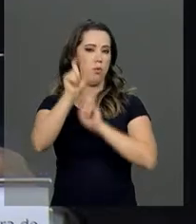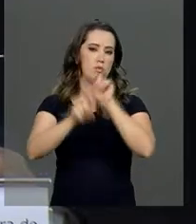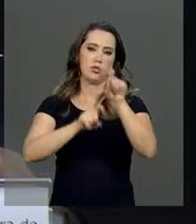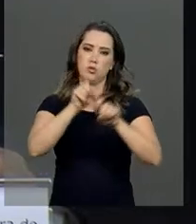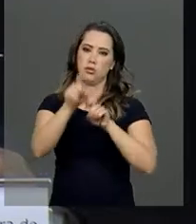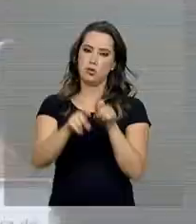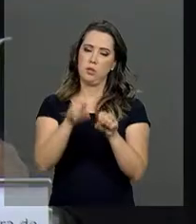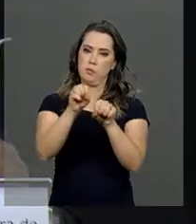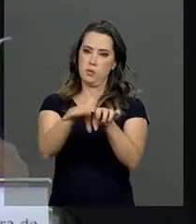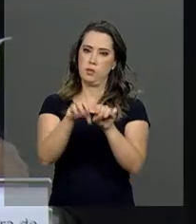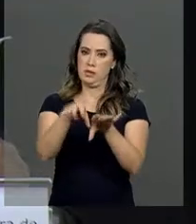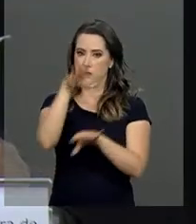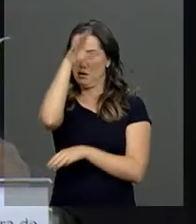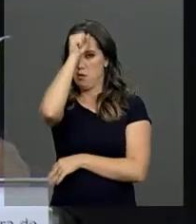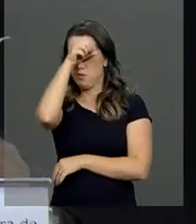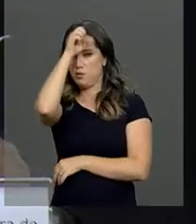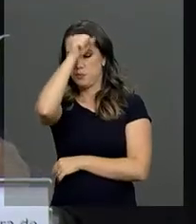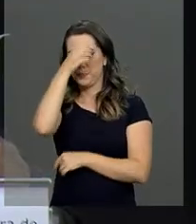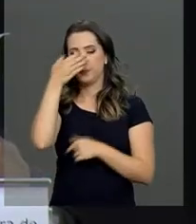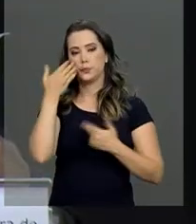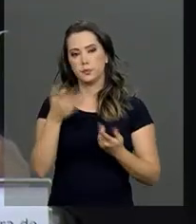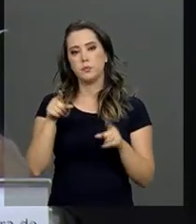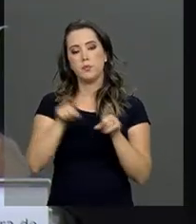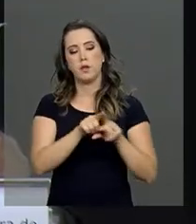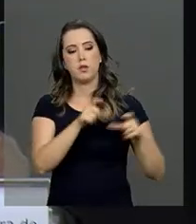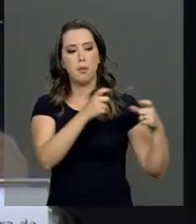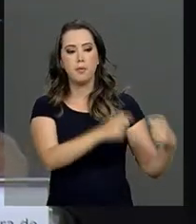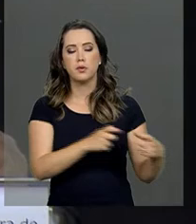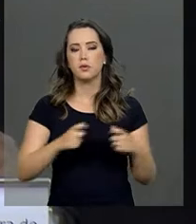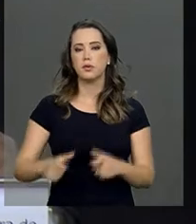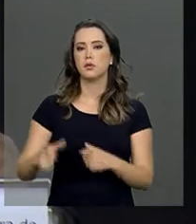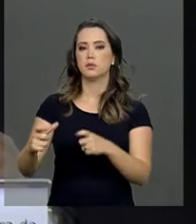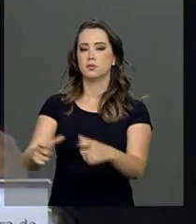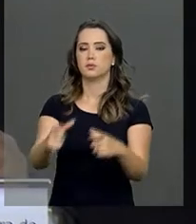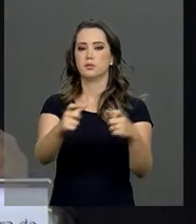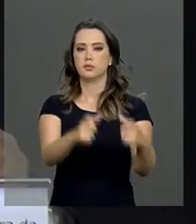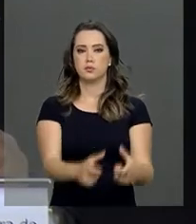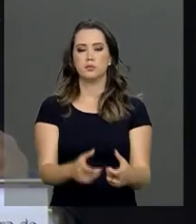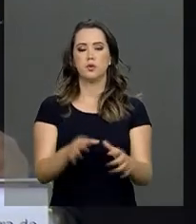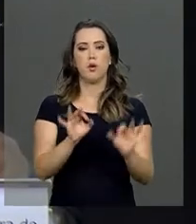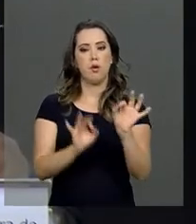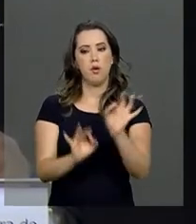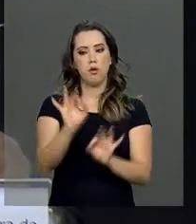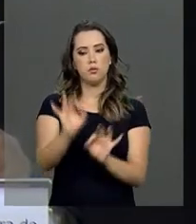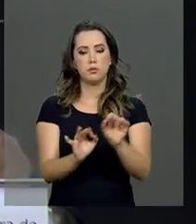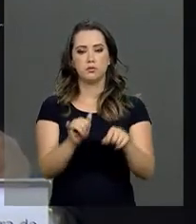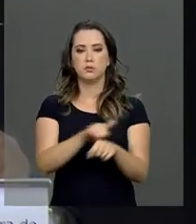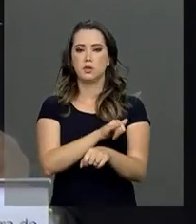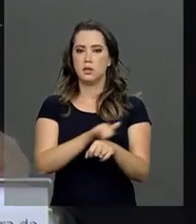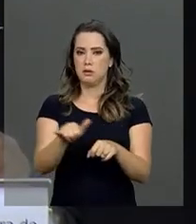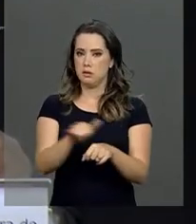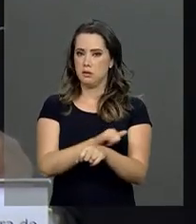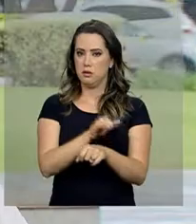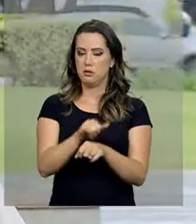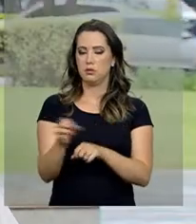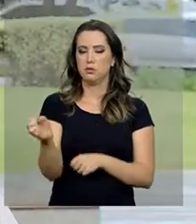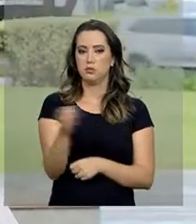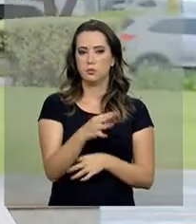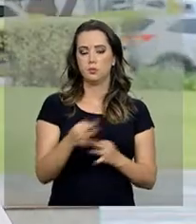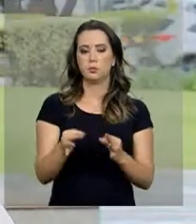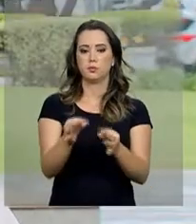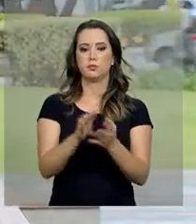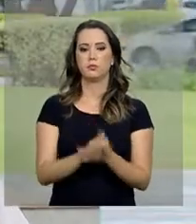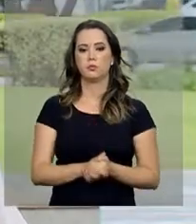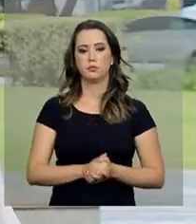aprendizagem e também os ambientes de estratégia e processos promotores de inovação. Os